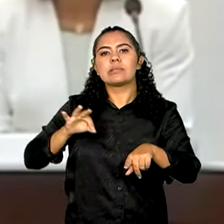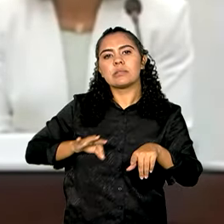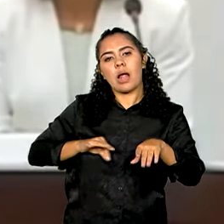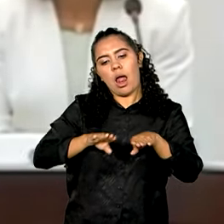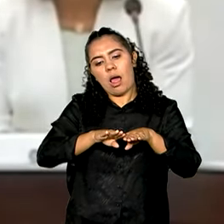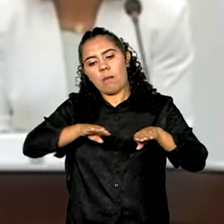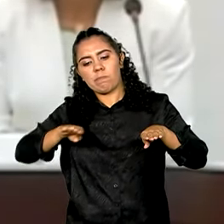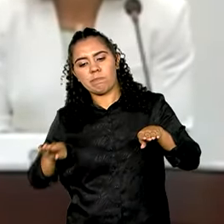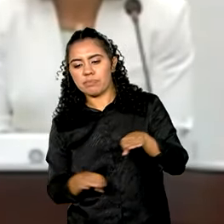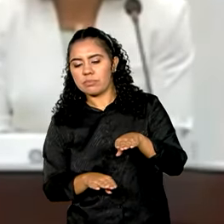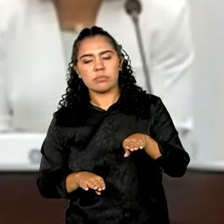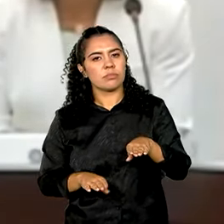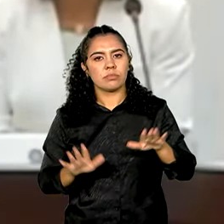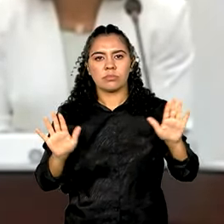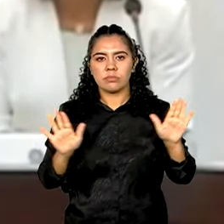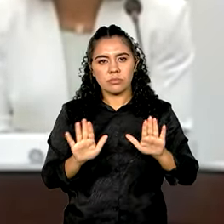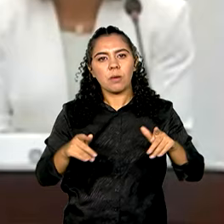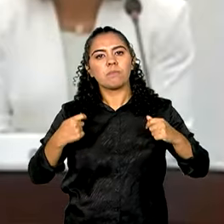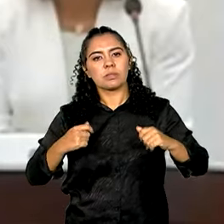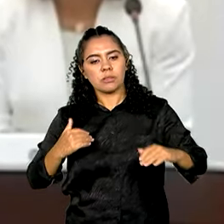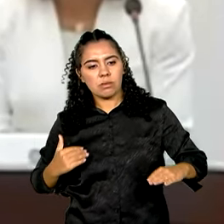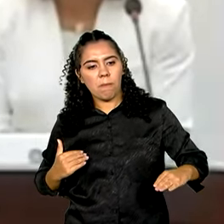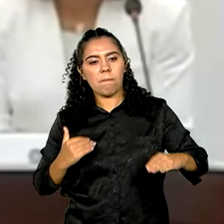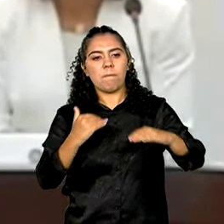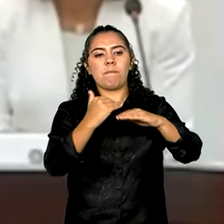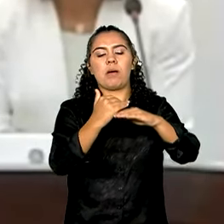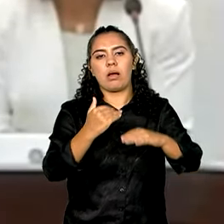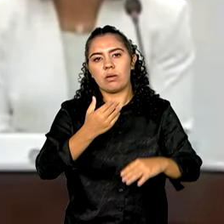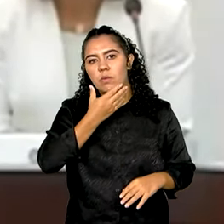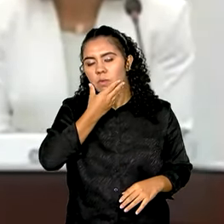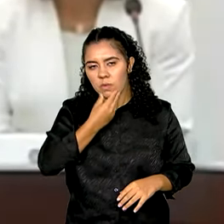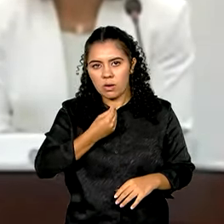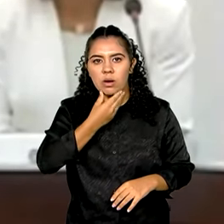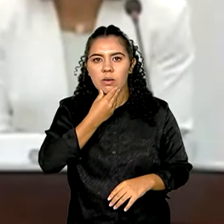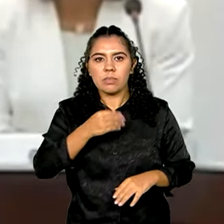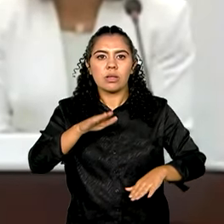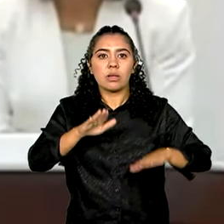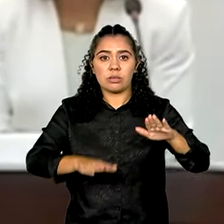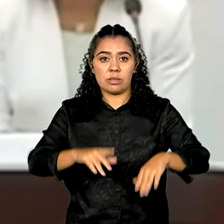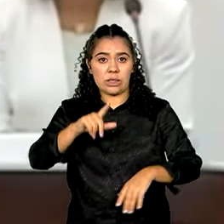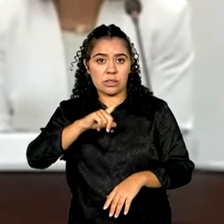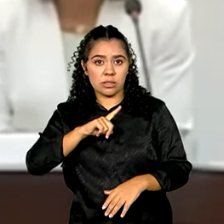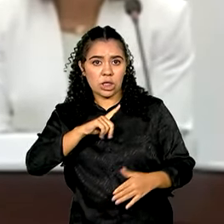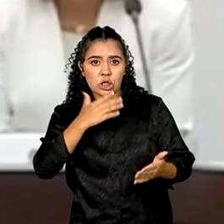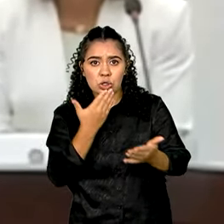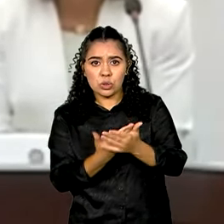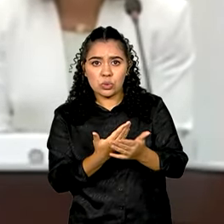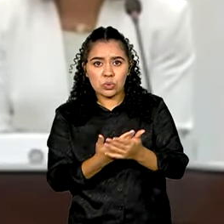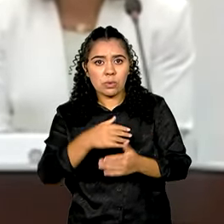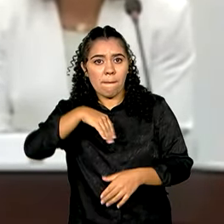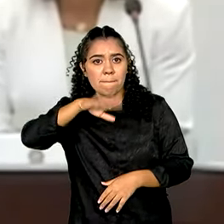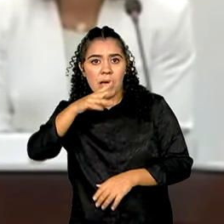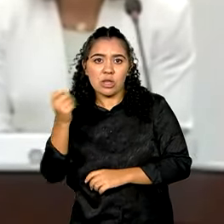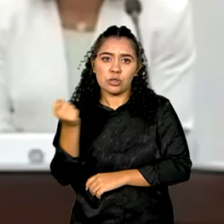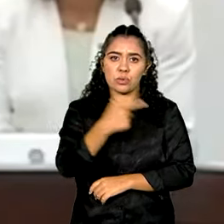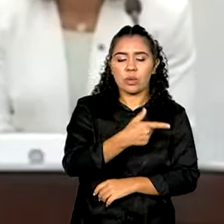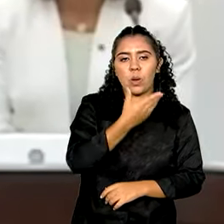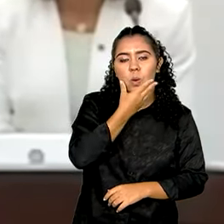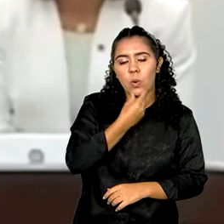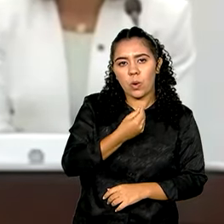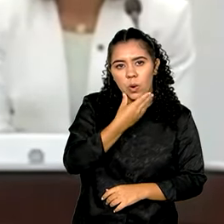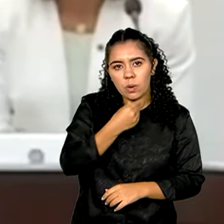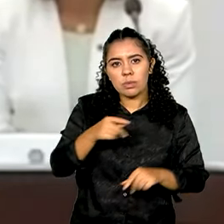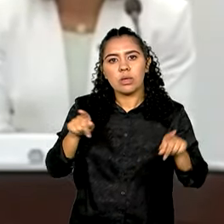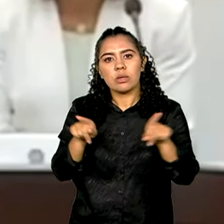recebemos menos do que os homens, com muitas vezes com escolaridade maior que os homens, com mais tempo de